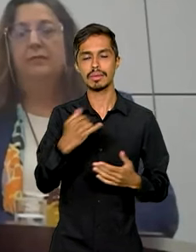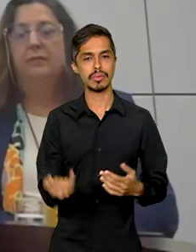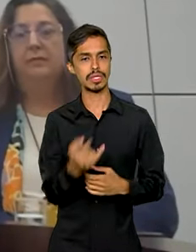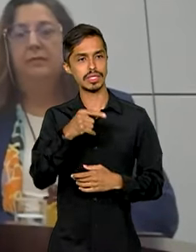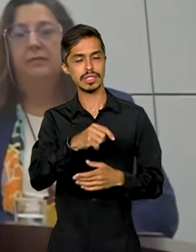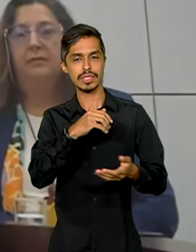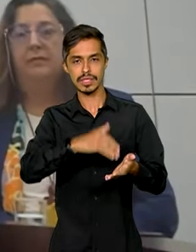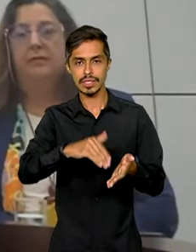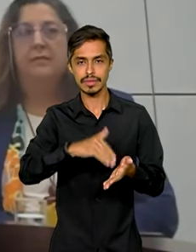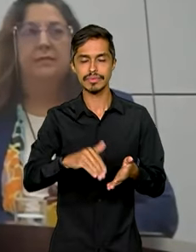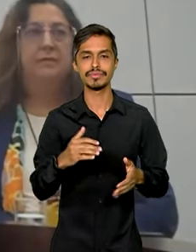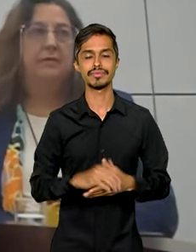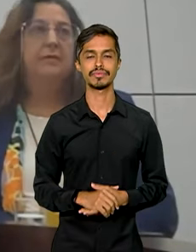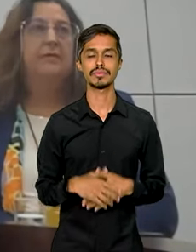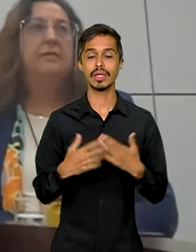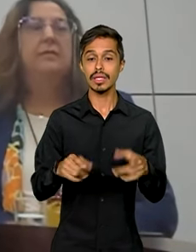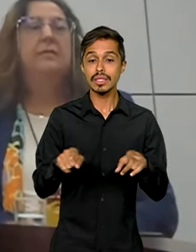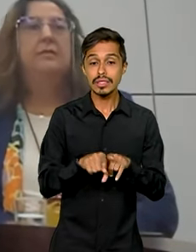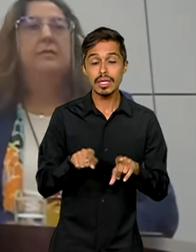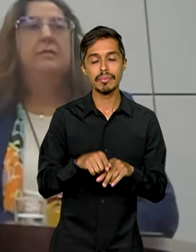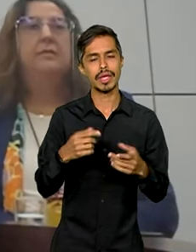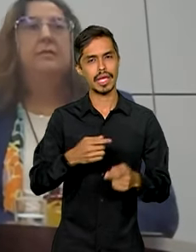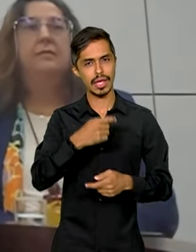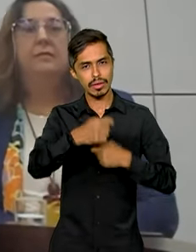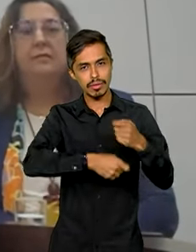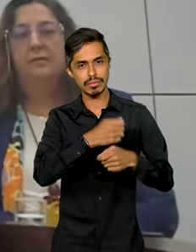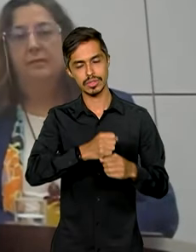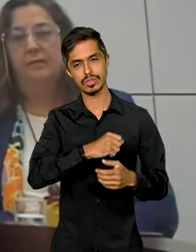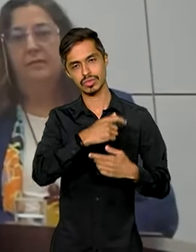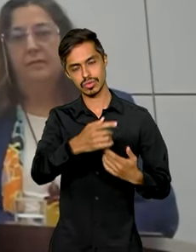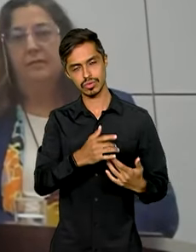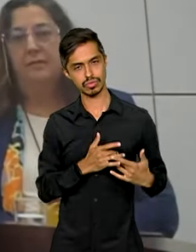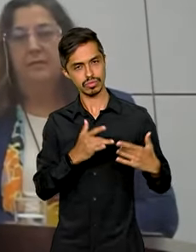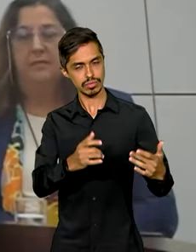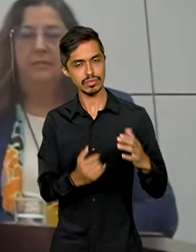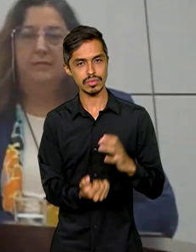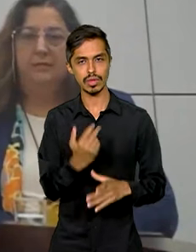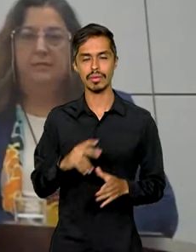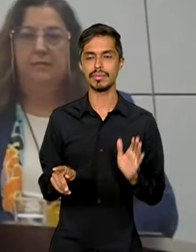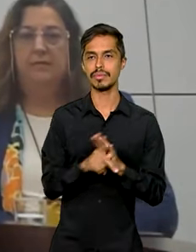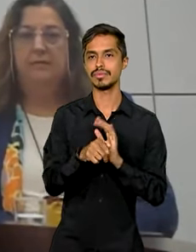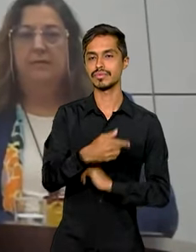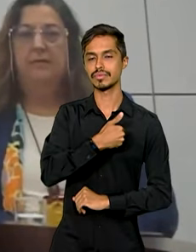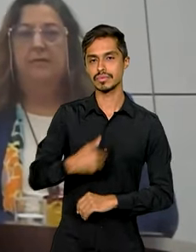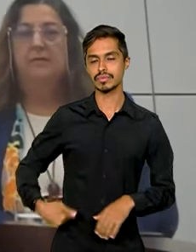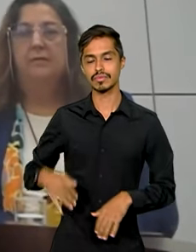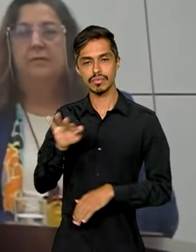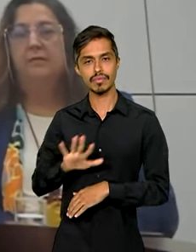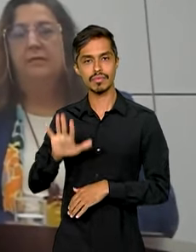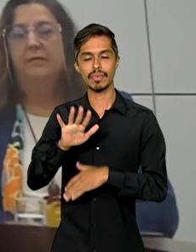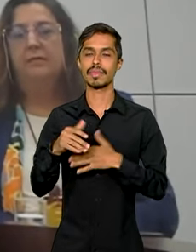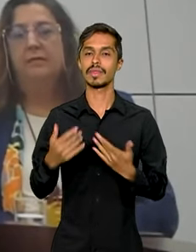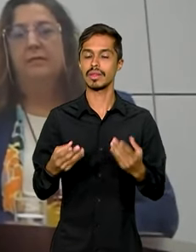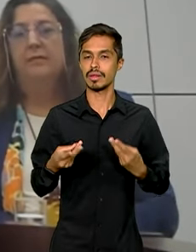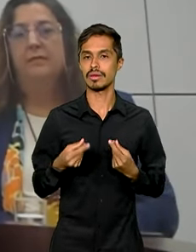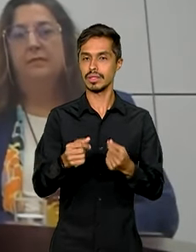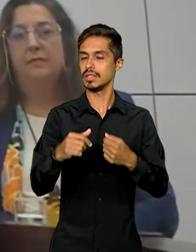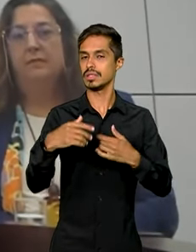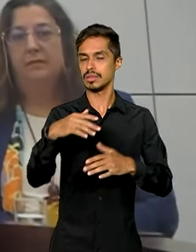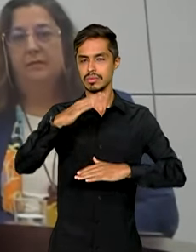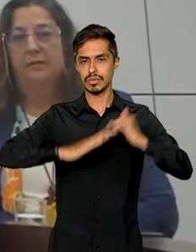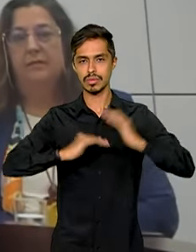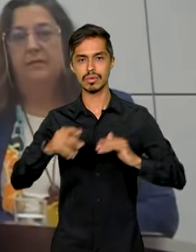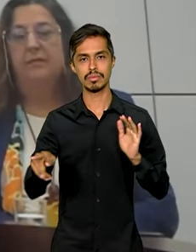Sistema Nacional de Formação em Economia Solidária que está sendo criado pelo governo federal para qualificar melhor os